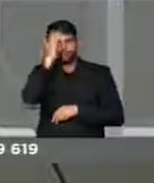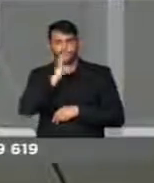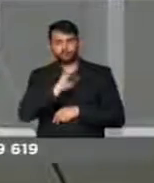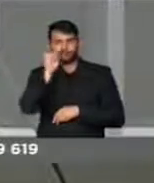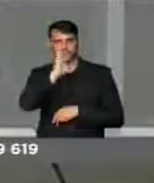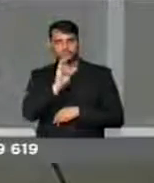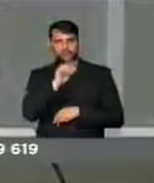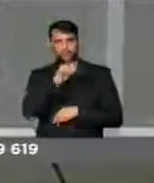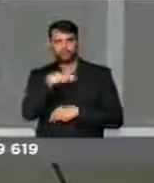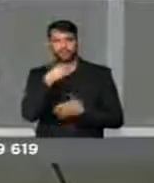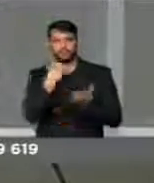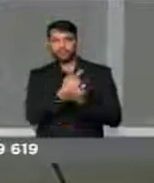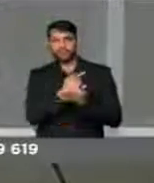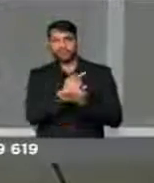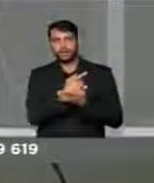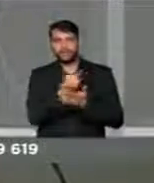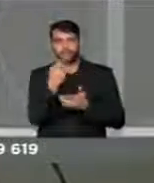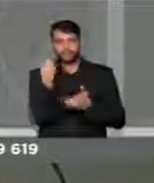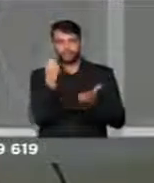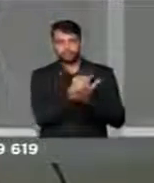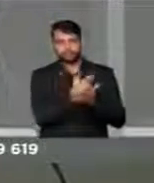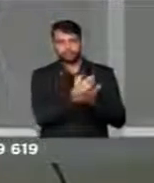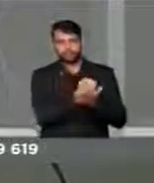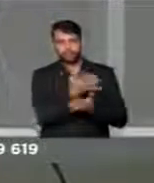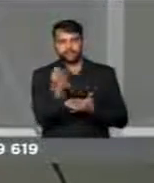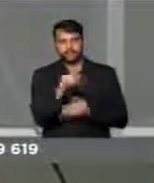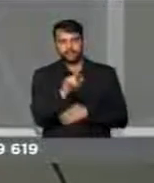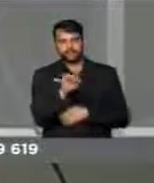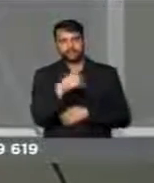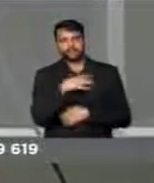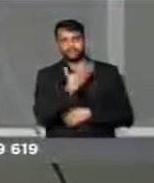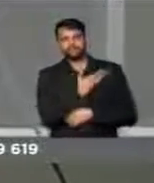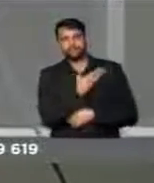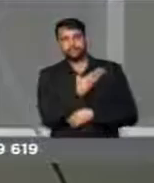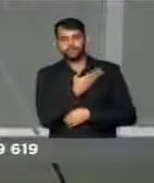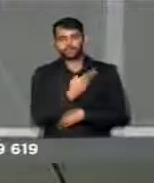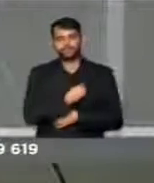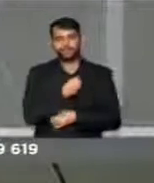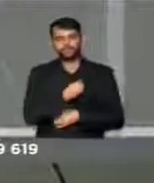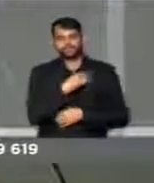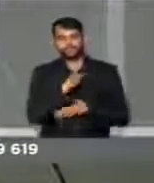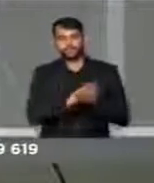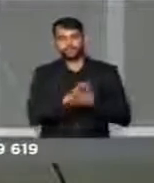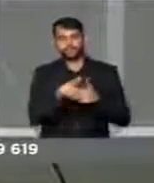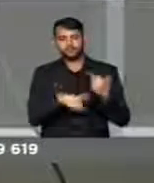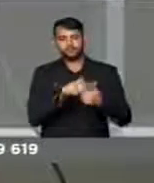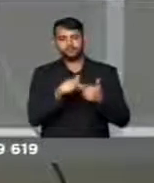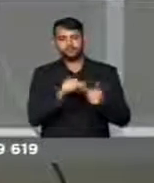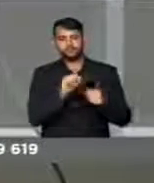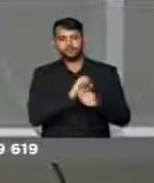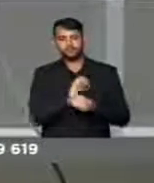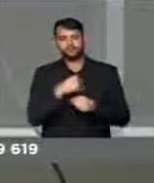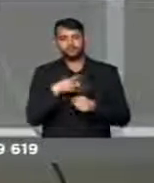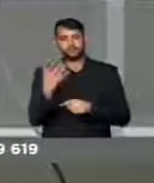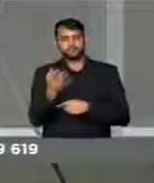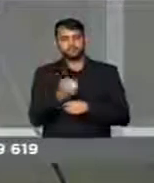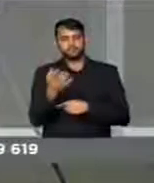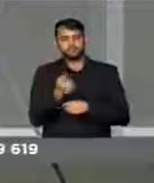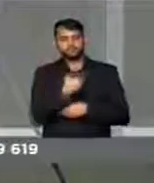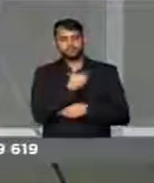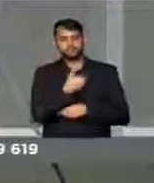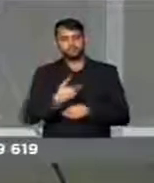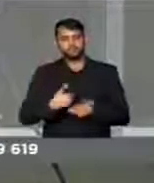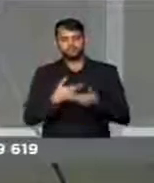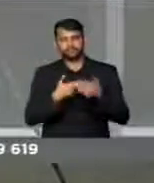brasileiro, esse que paga as contas de vocês, dos milhares de cargos, de companheiros, que estão lá sem trabalhar, simplesmente mamando nas tetas